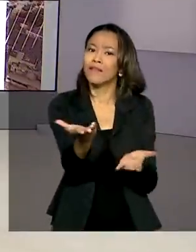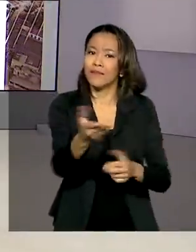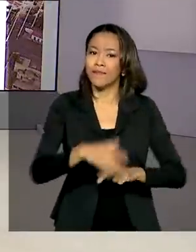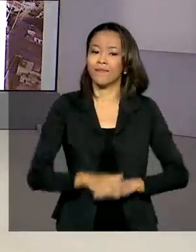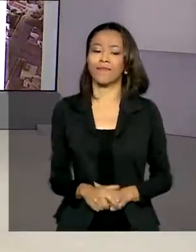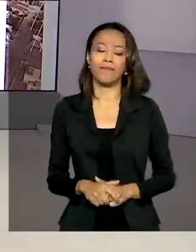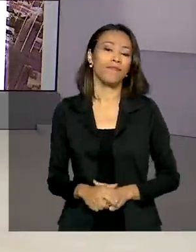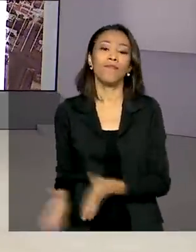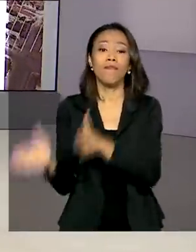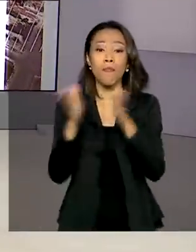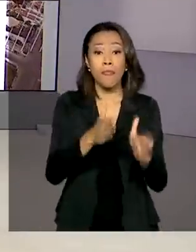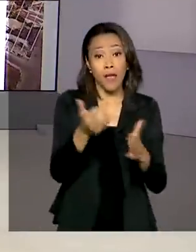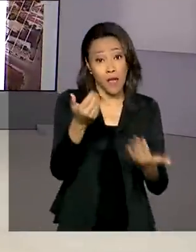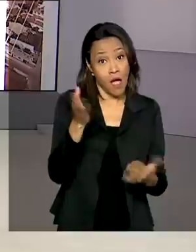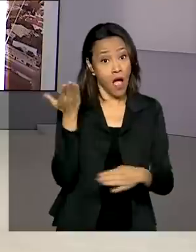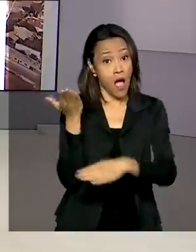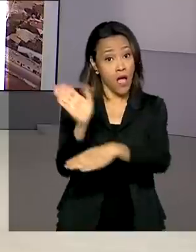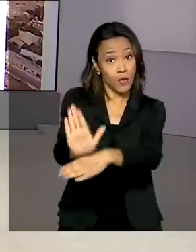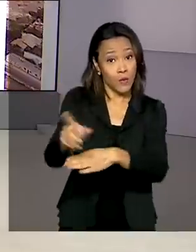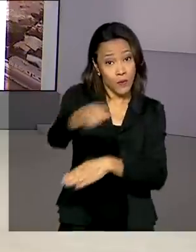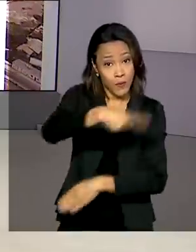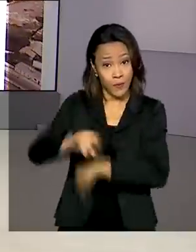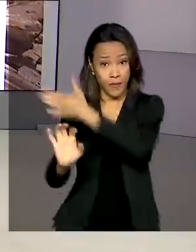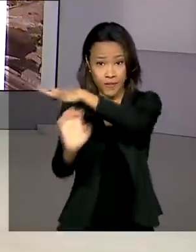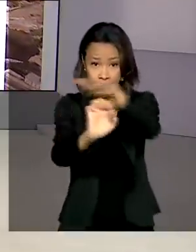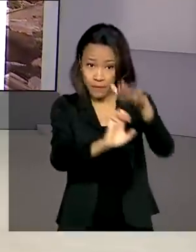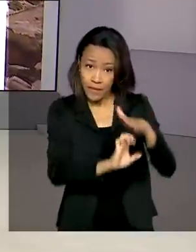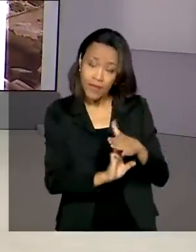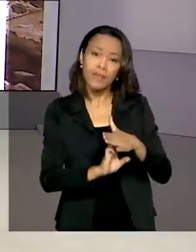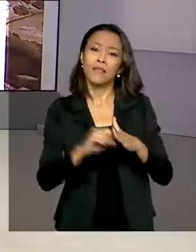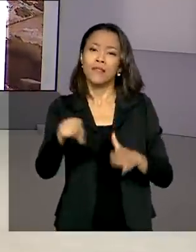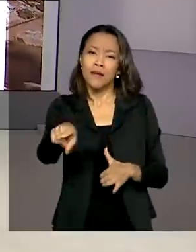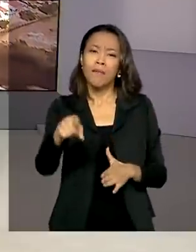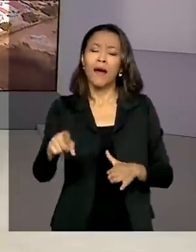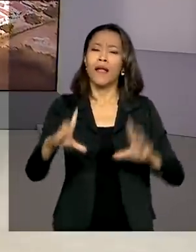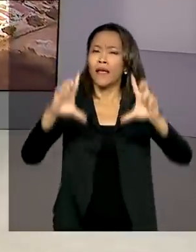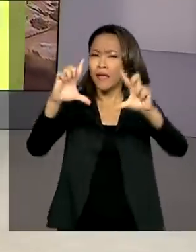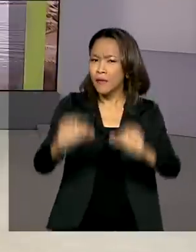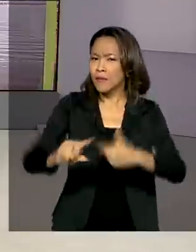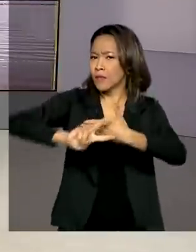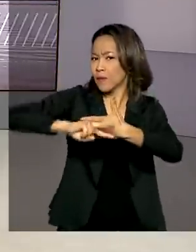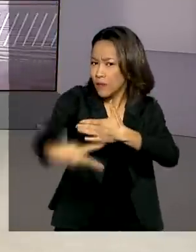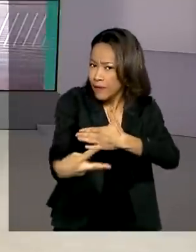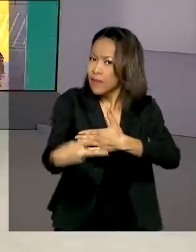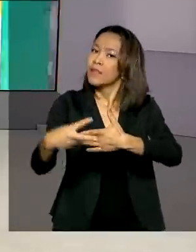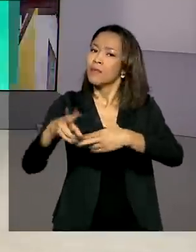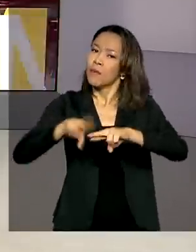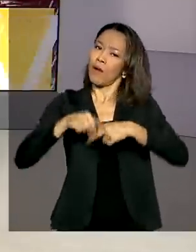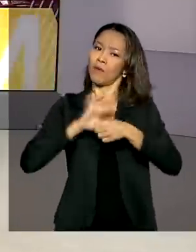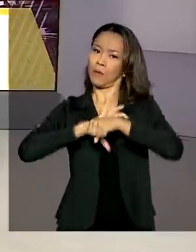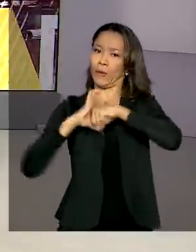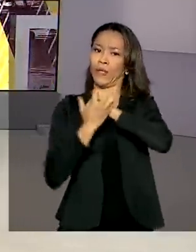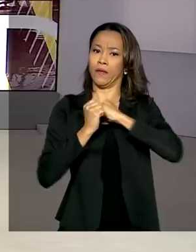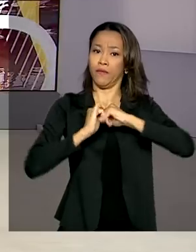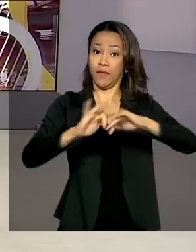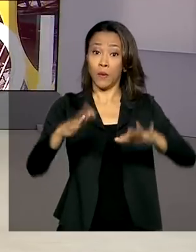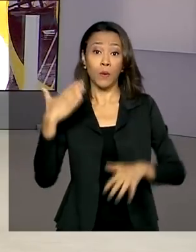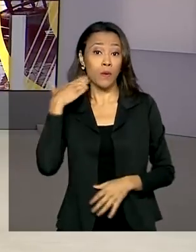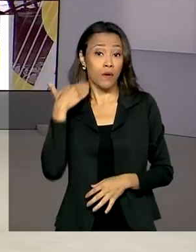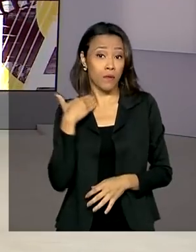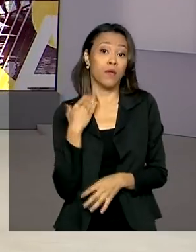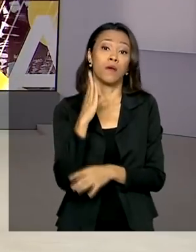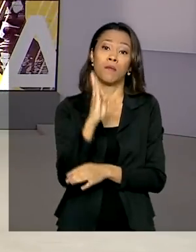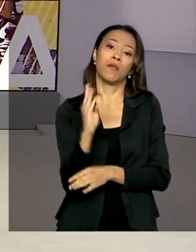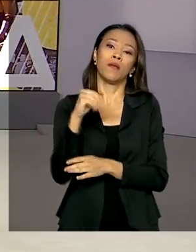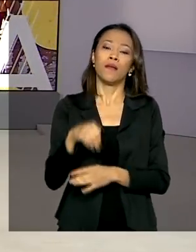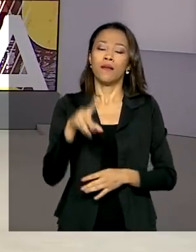Para ajudar as empresas a enfrentarem os efeitos econômicos da pandemia do novo coronavírus, o BNDES, o Banco Nacional